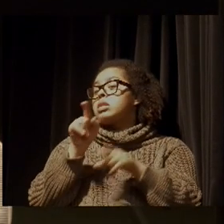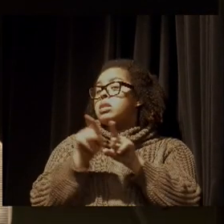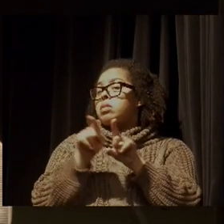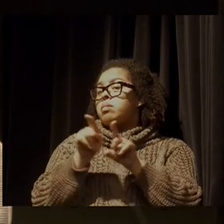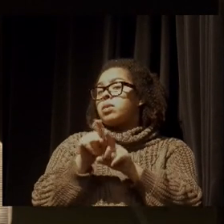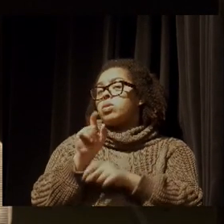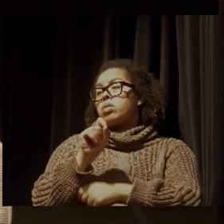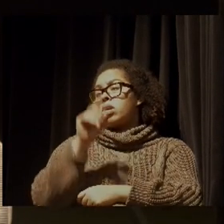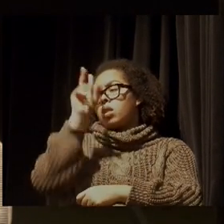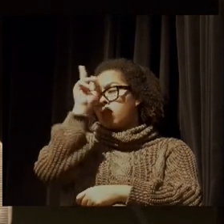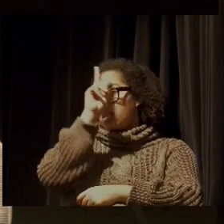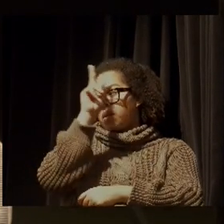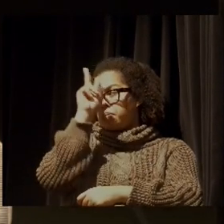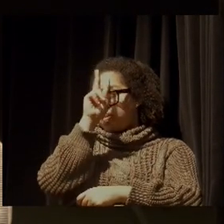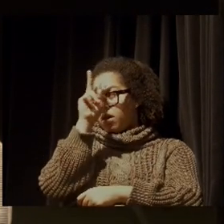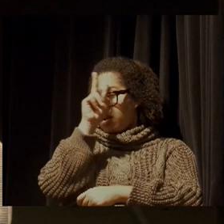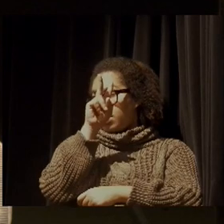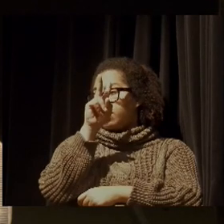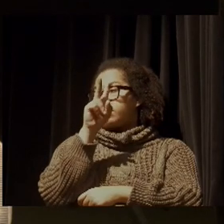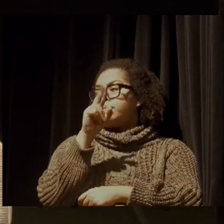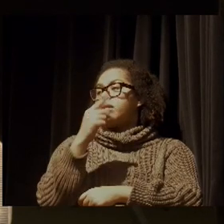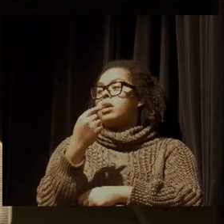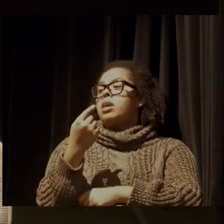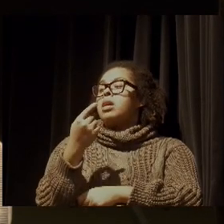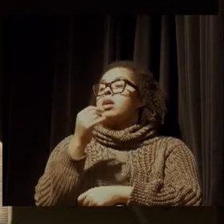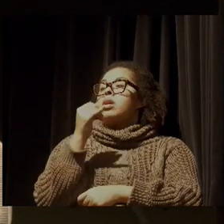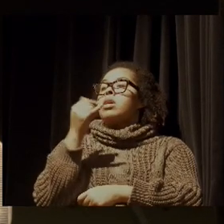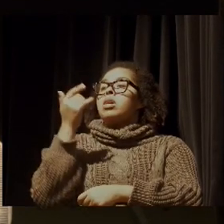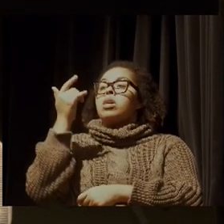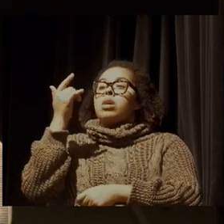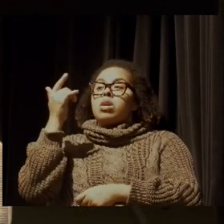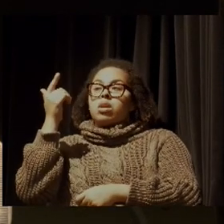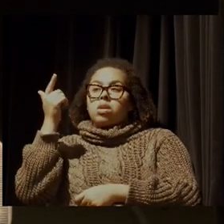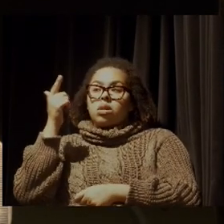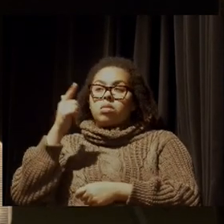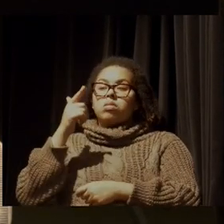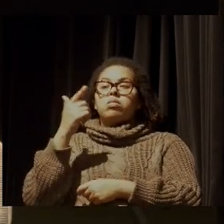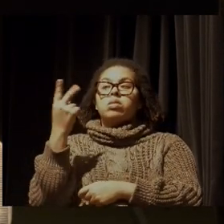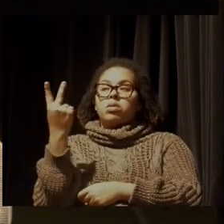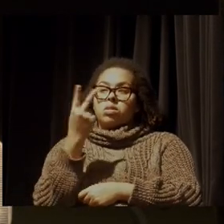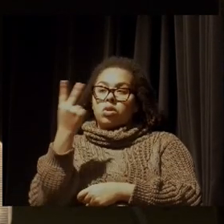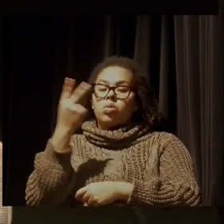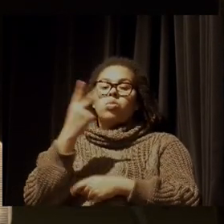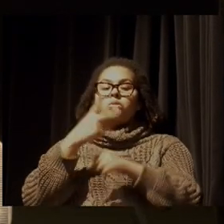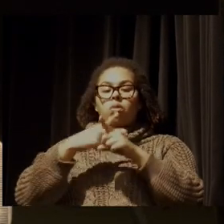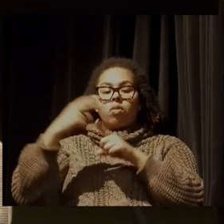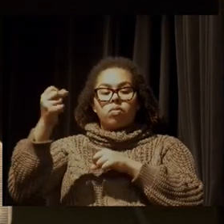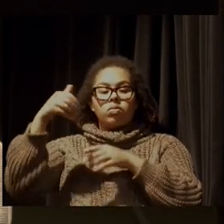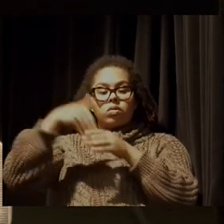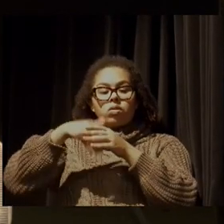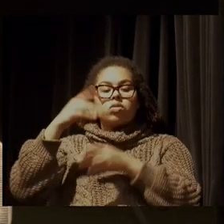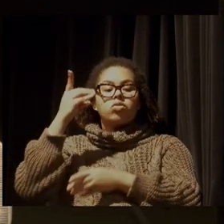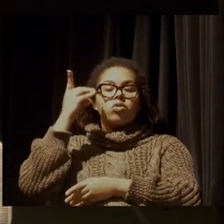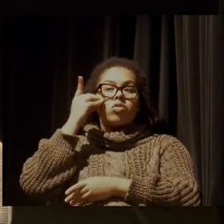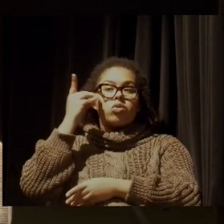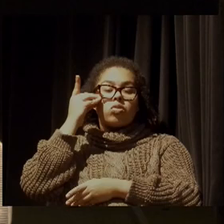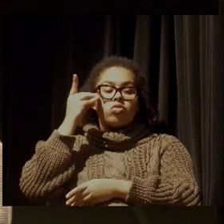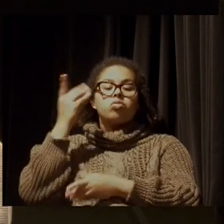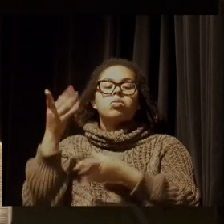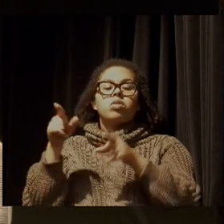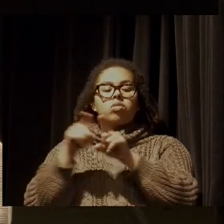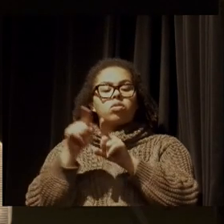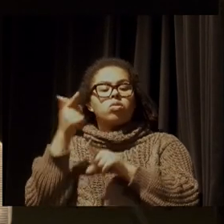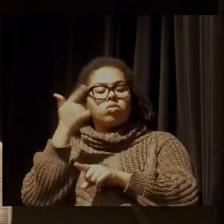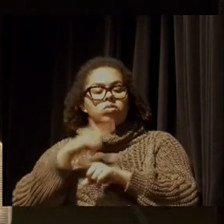que na reeleição de Dilma a gente conseguiu fazer uma virada